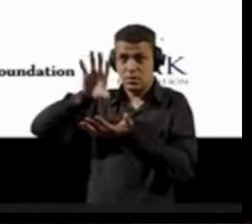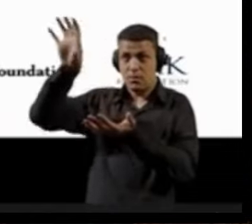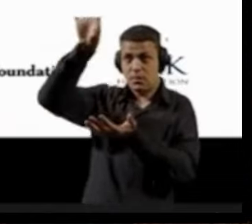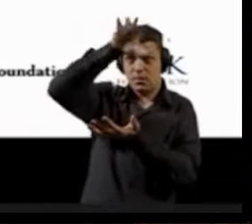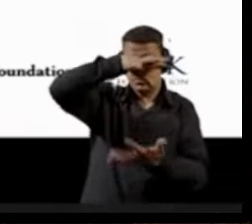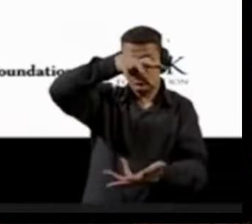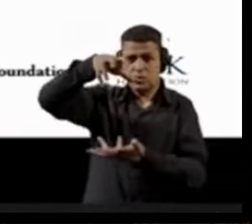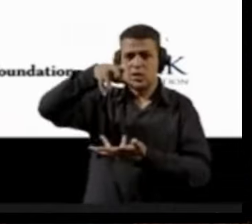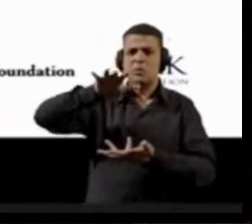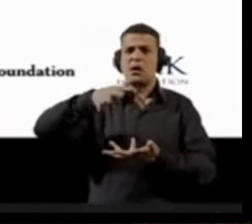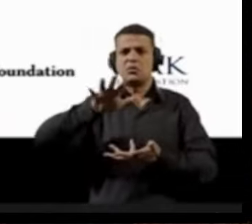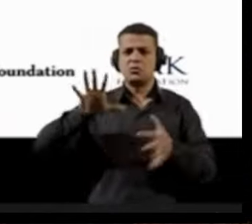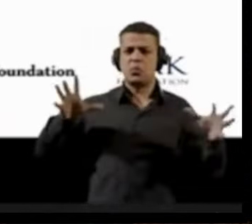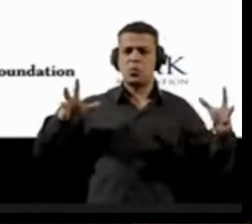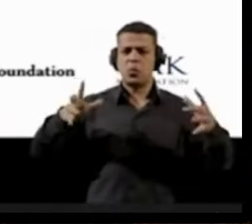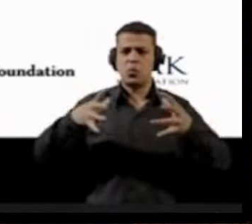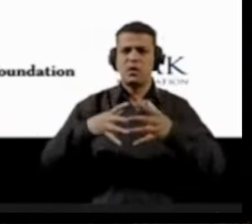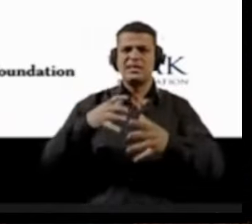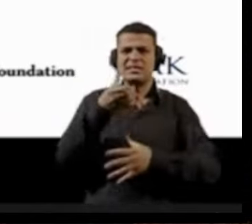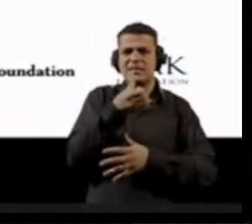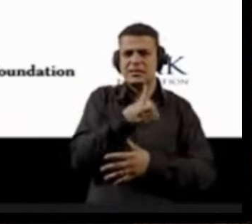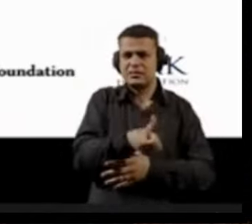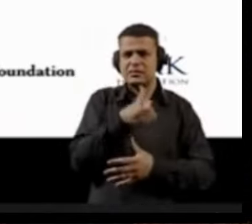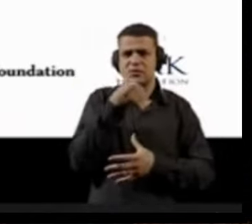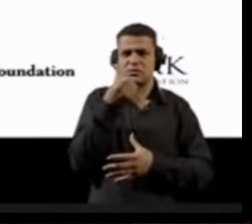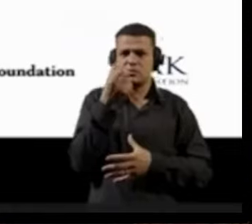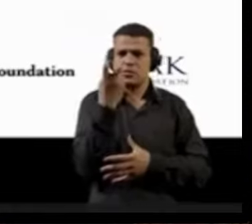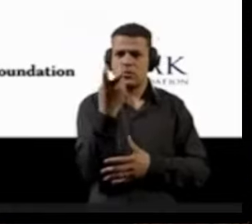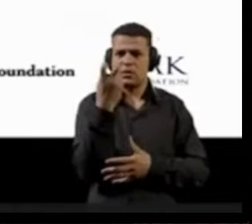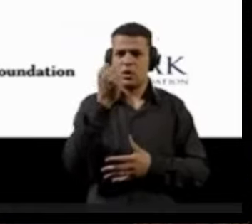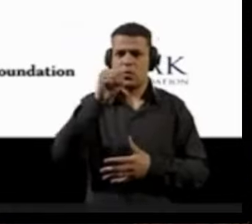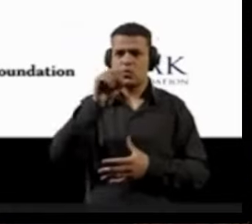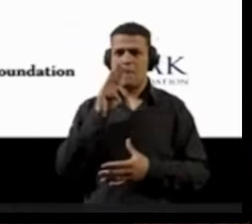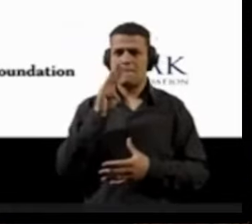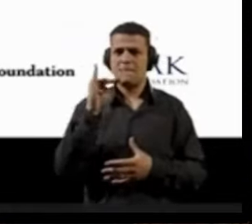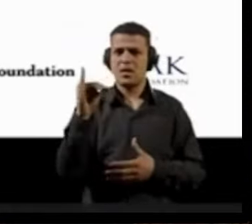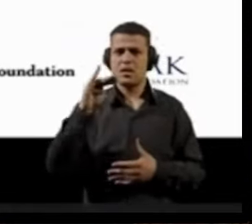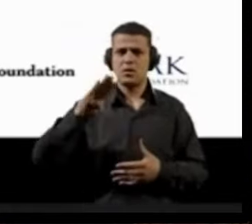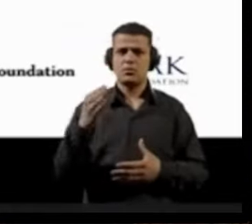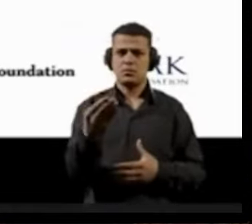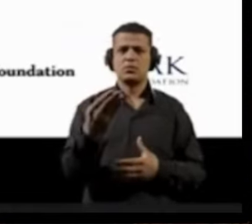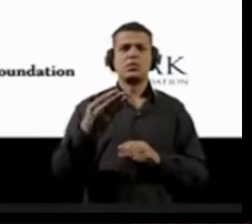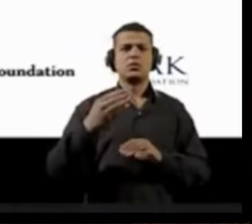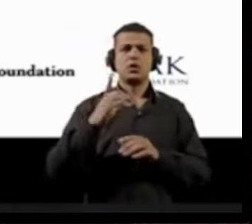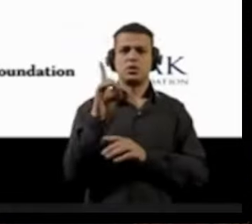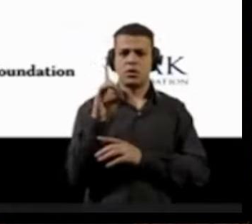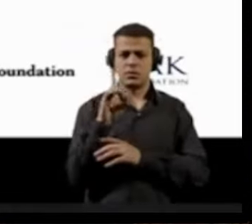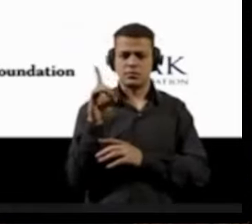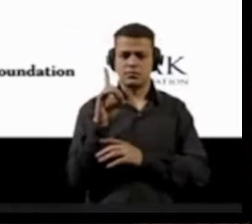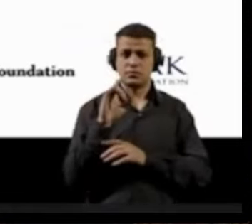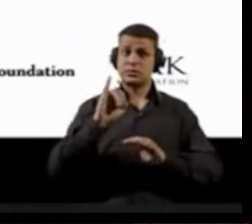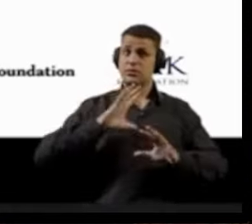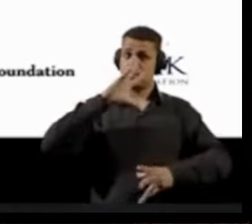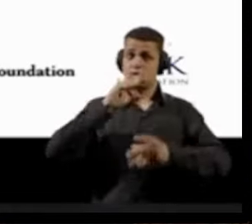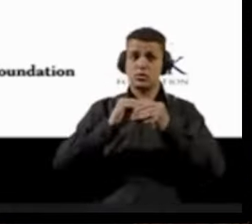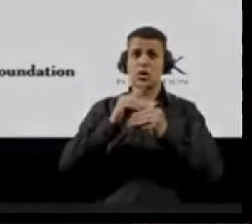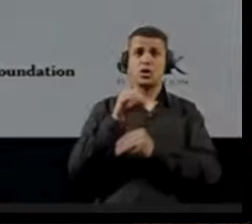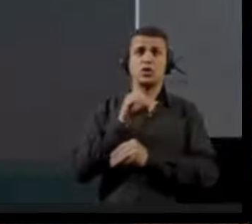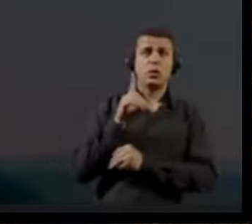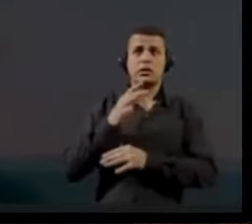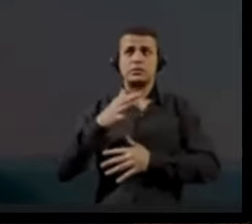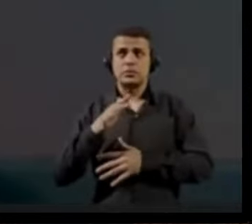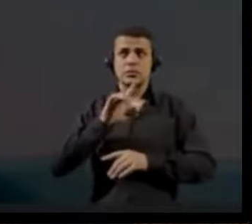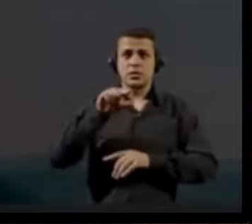elas somam um valor de 658 bilhões de dólares. Quem é bom de matemática e o dólar,